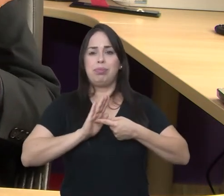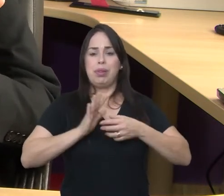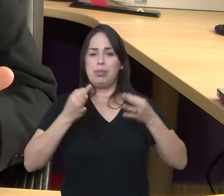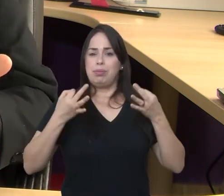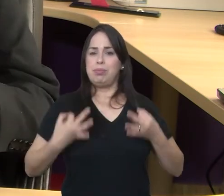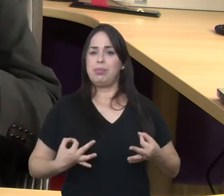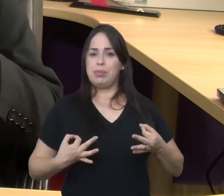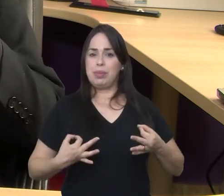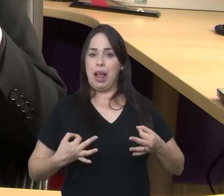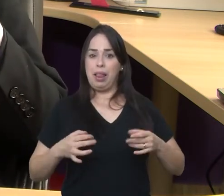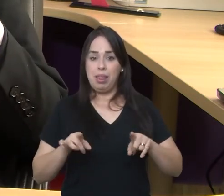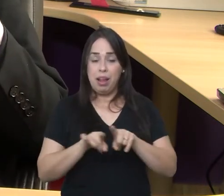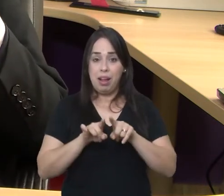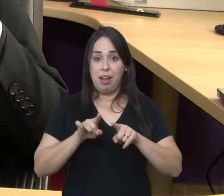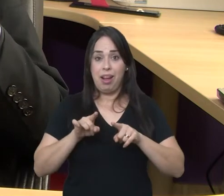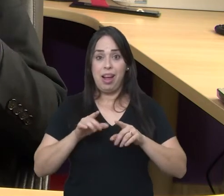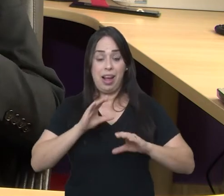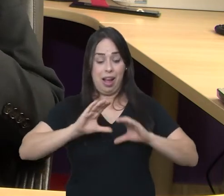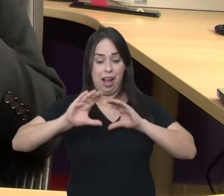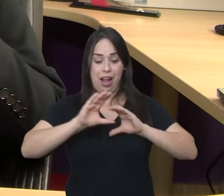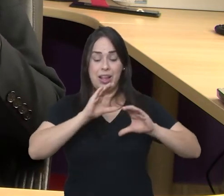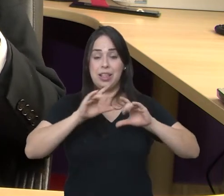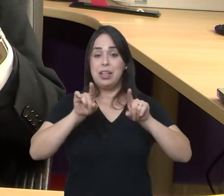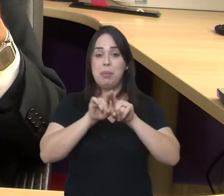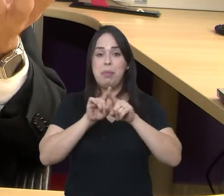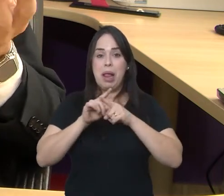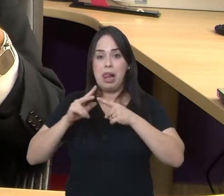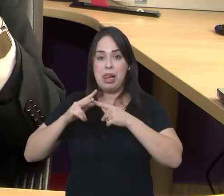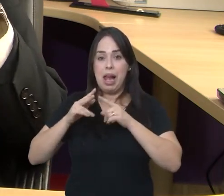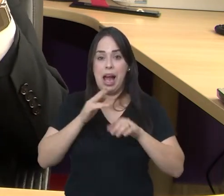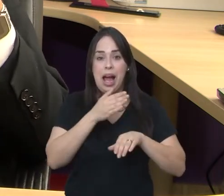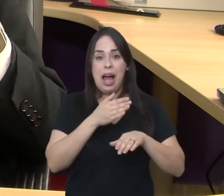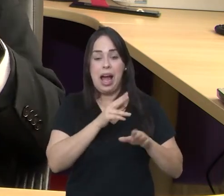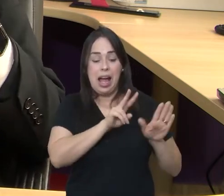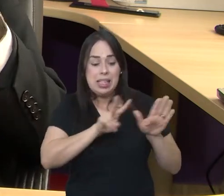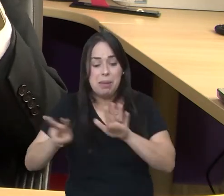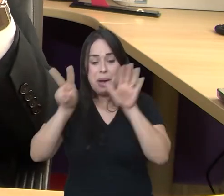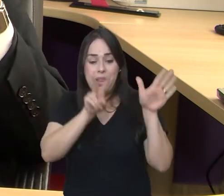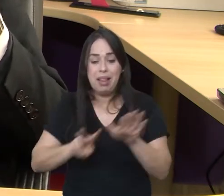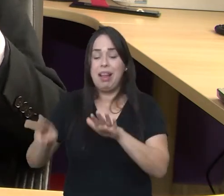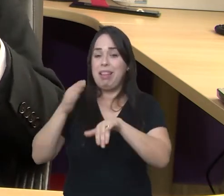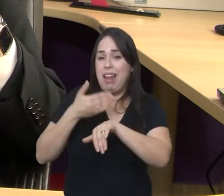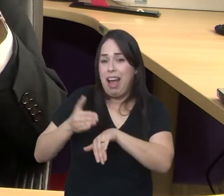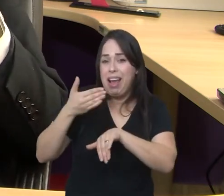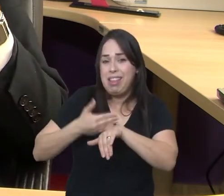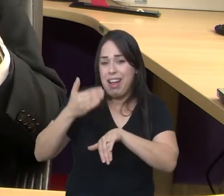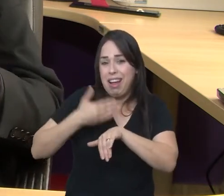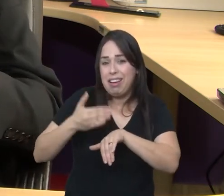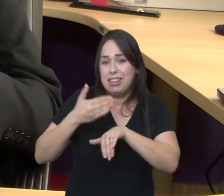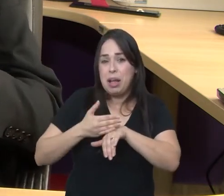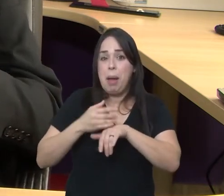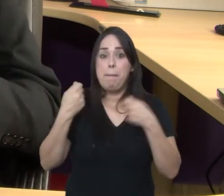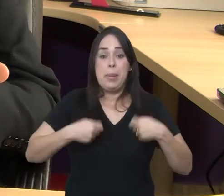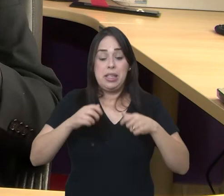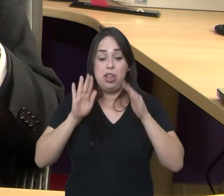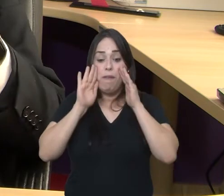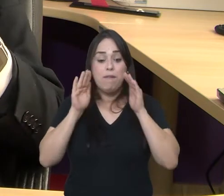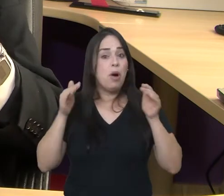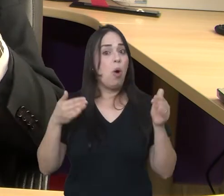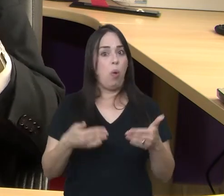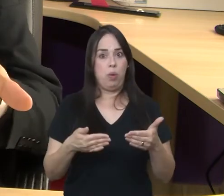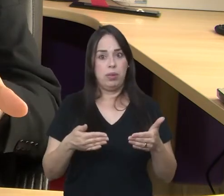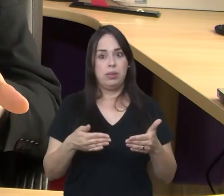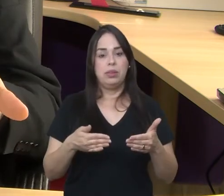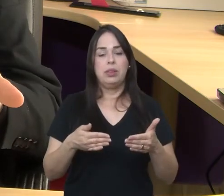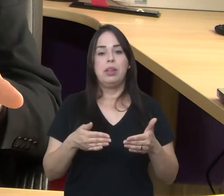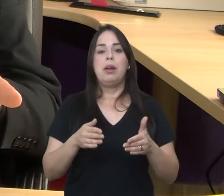coralistas eles se aperfeiçoam durante a semana toda fazendo aulas exigem uma dedicação muito grande e